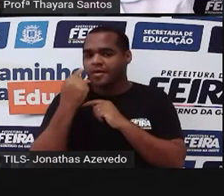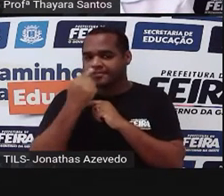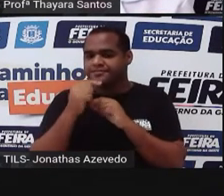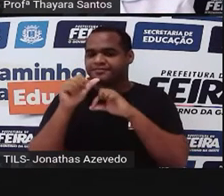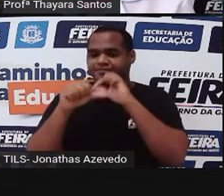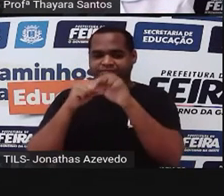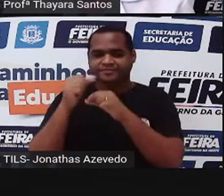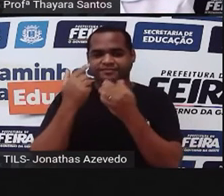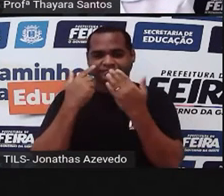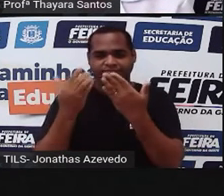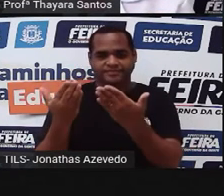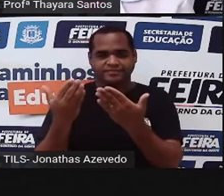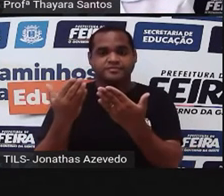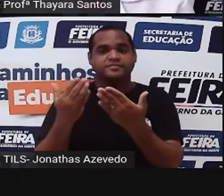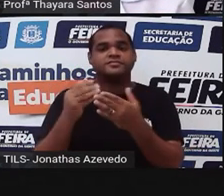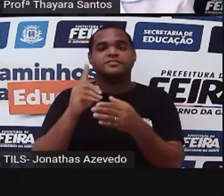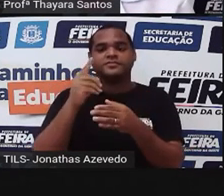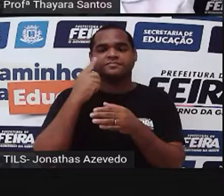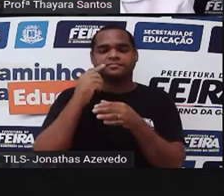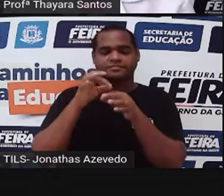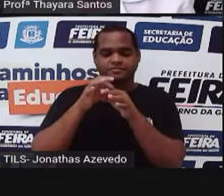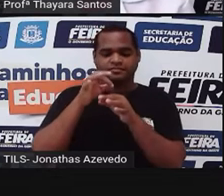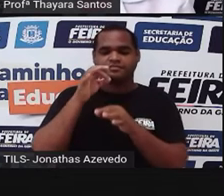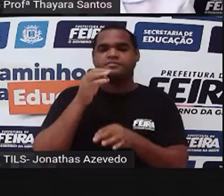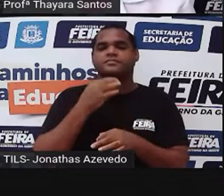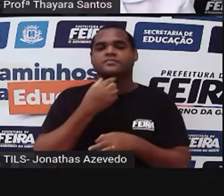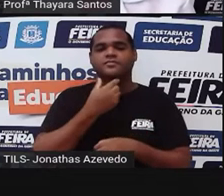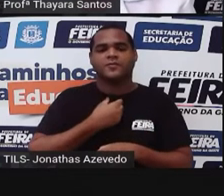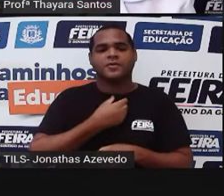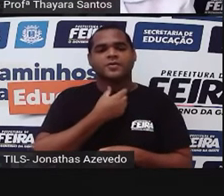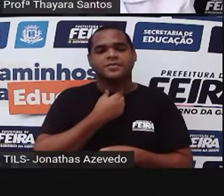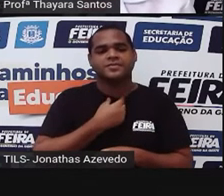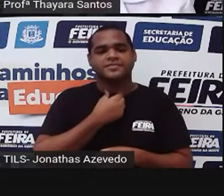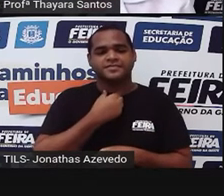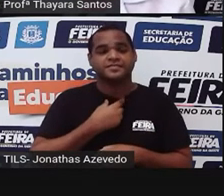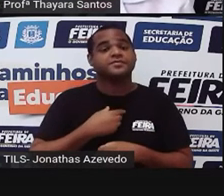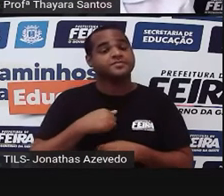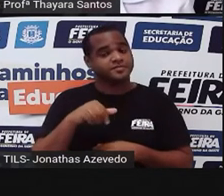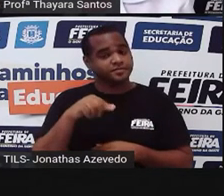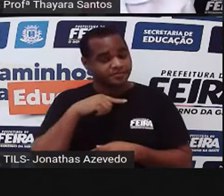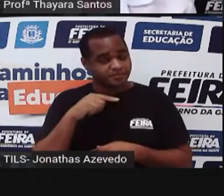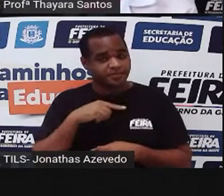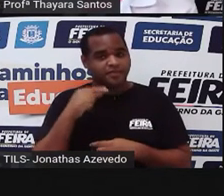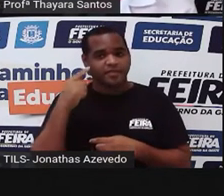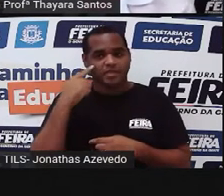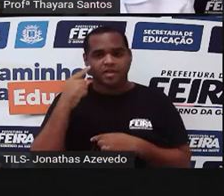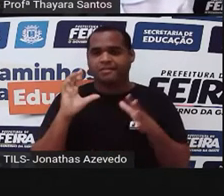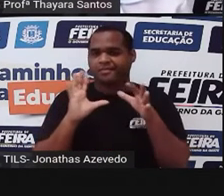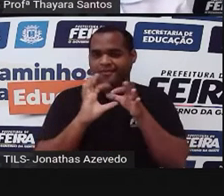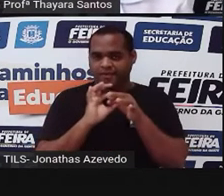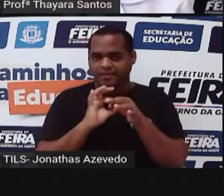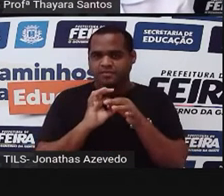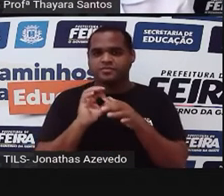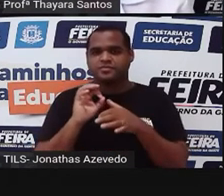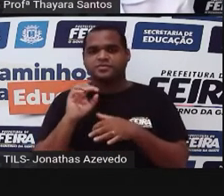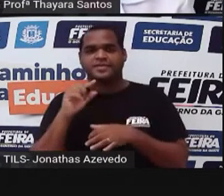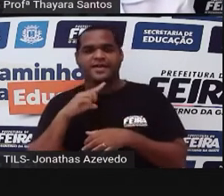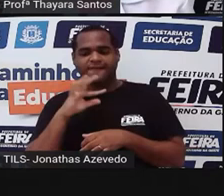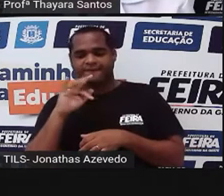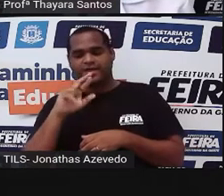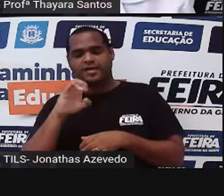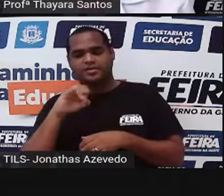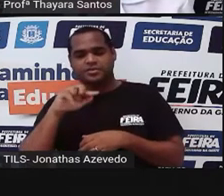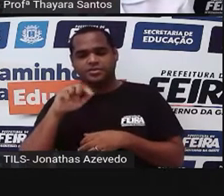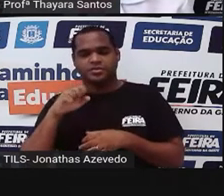faringe, agora ele desce para esse canal, que é o esôfago, e o esôfago conecta a faringe com o estômago.